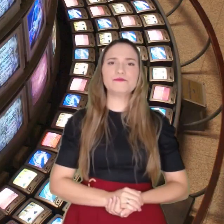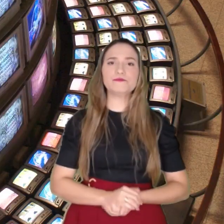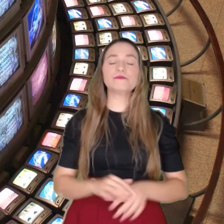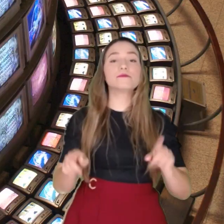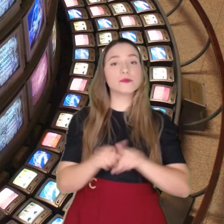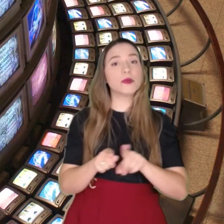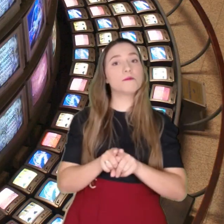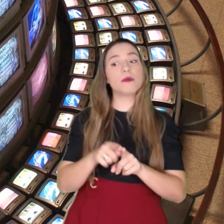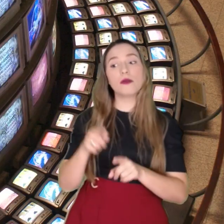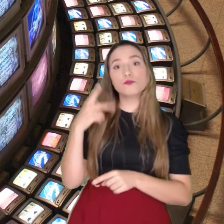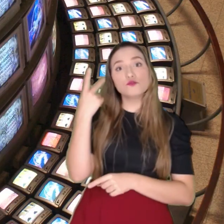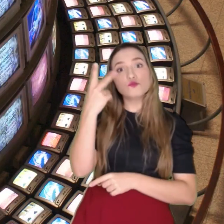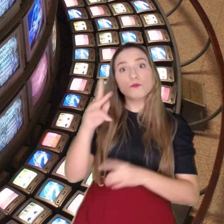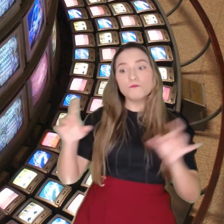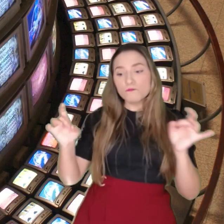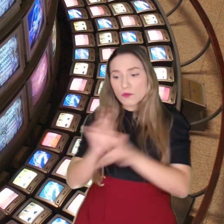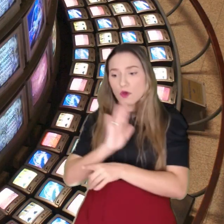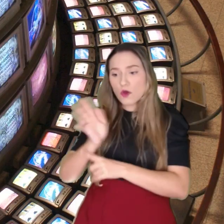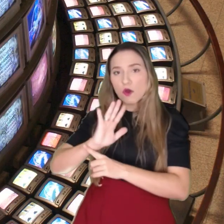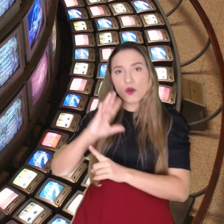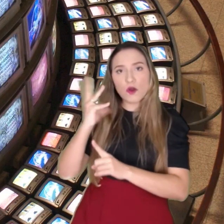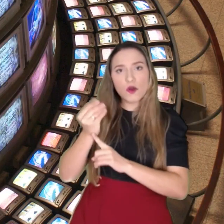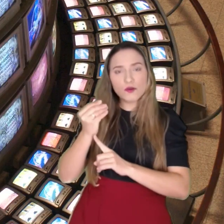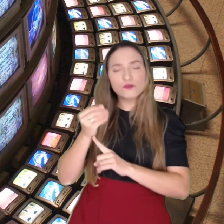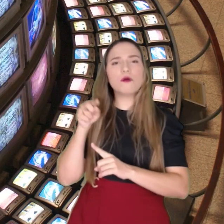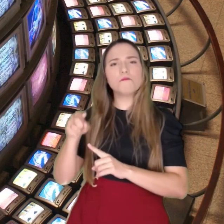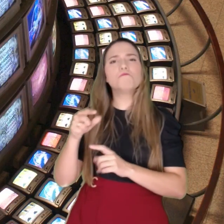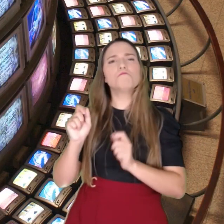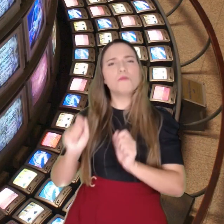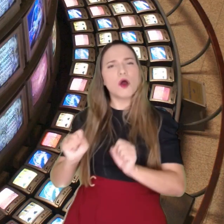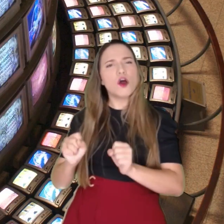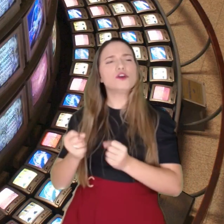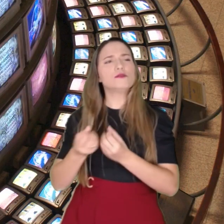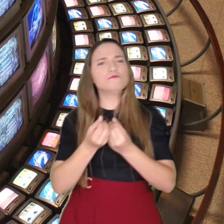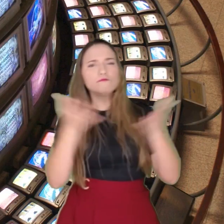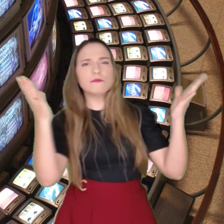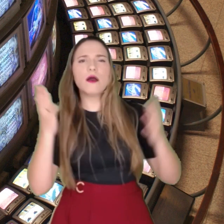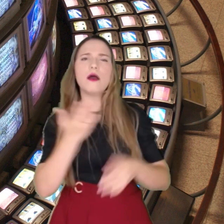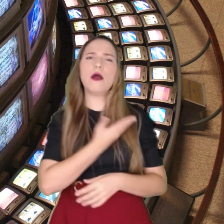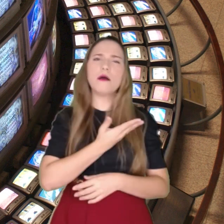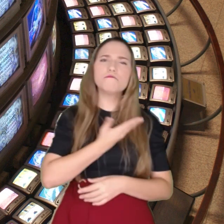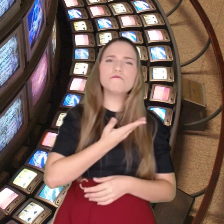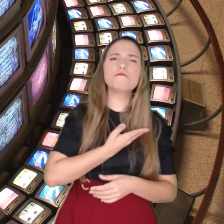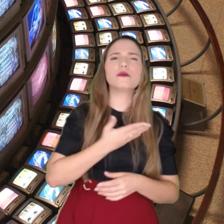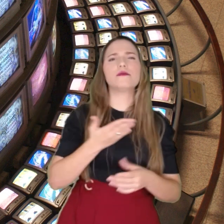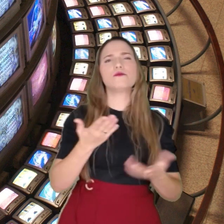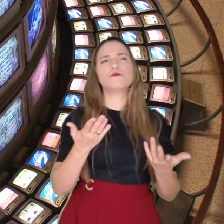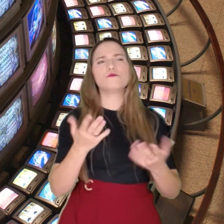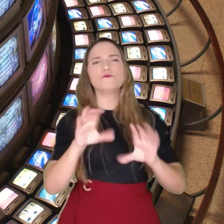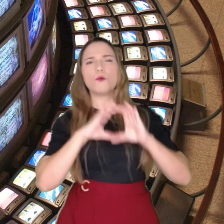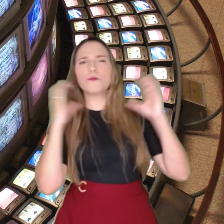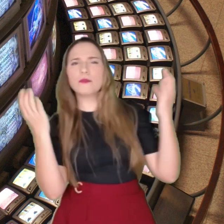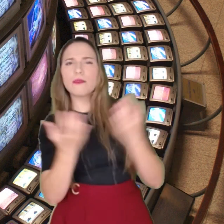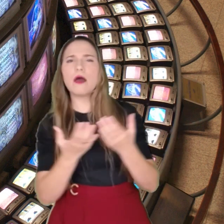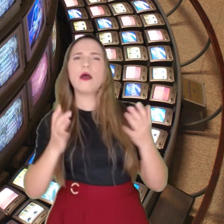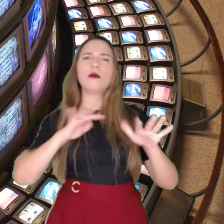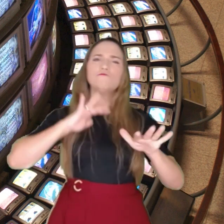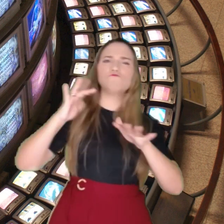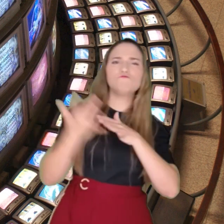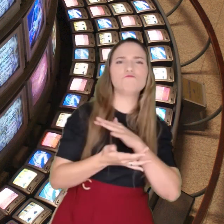Compartilhe sua videoarte com amigos, colegas ou comunidades online